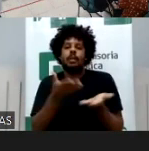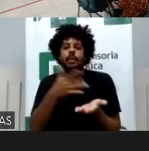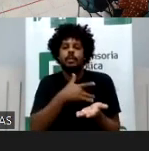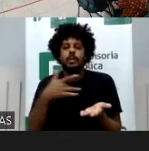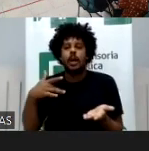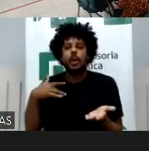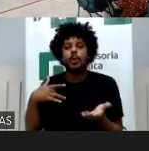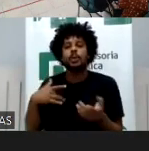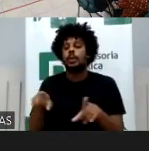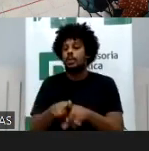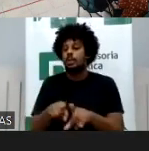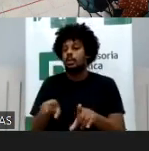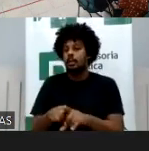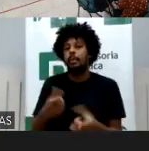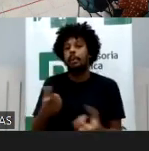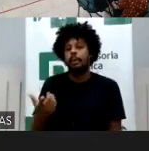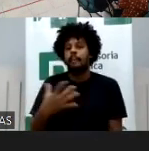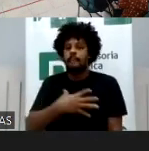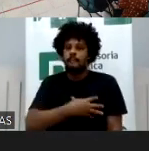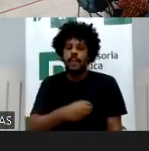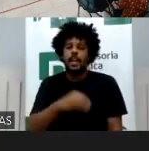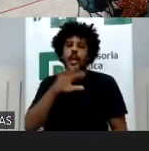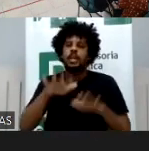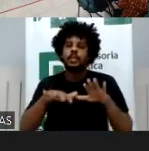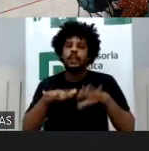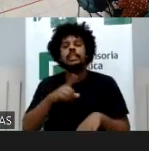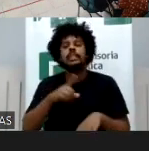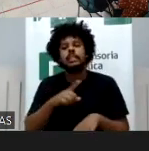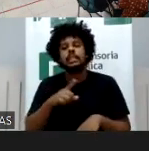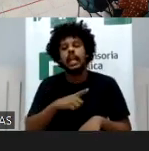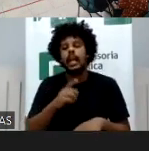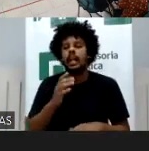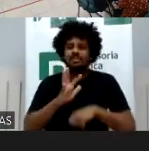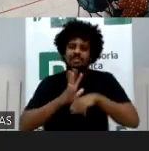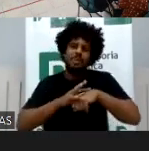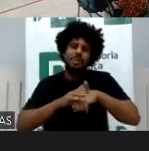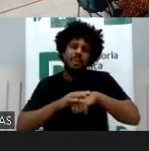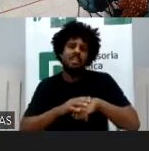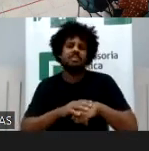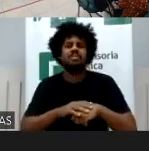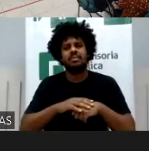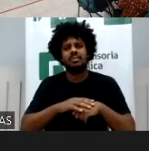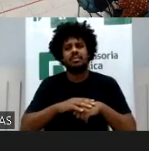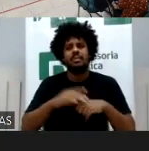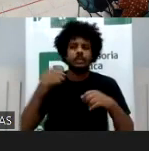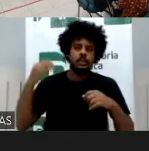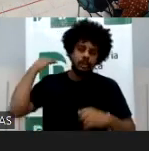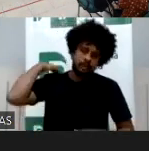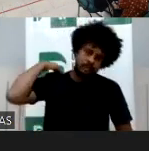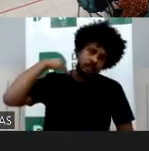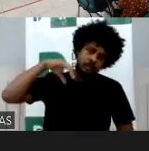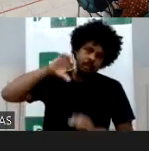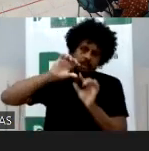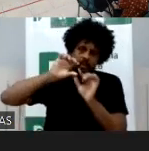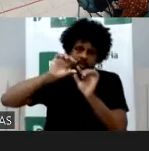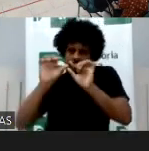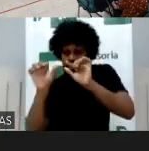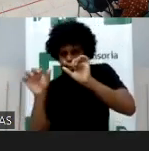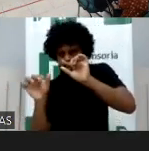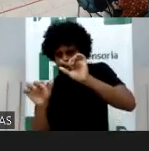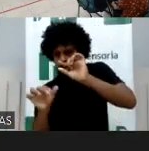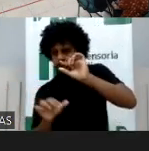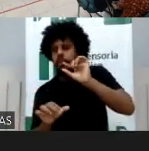raras como a ela, a esclerose lateral, a miotrófica, a epidermia zibolhosa, se você for olhar, tem vários perfis na internet,